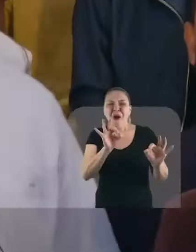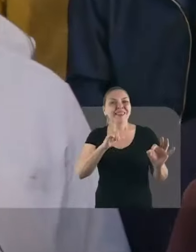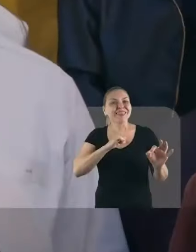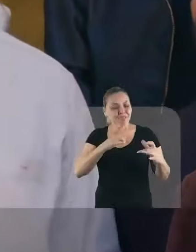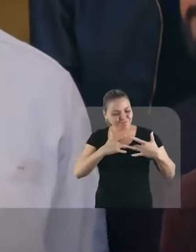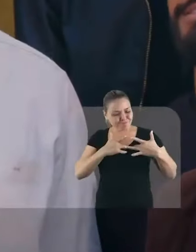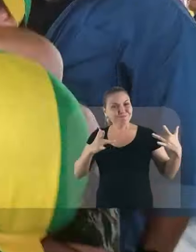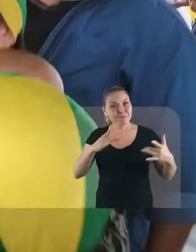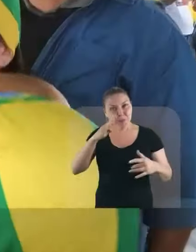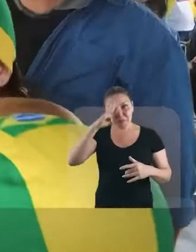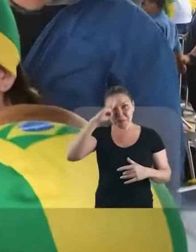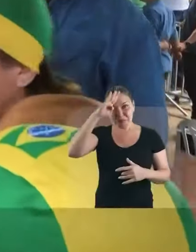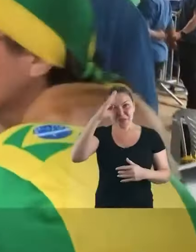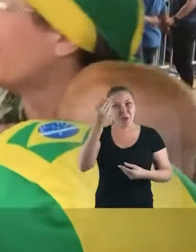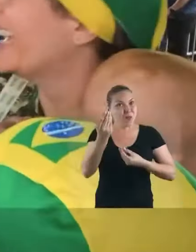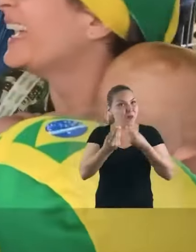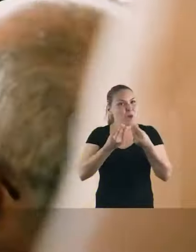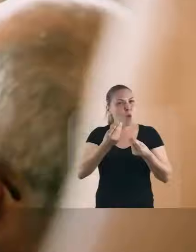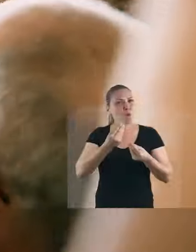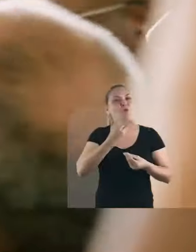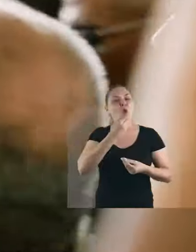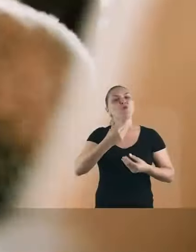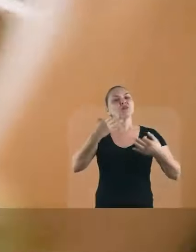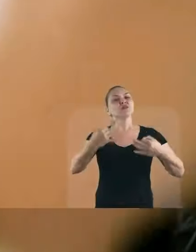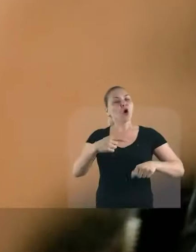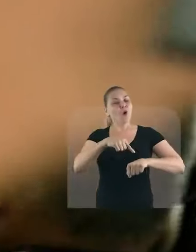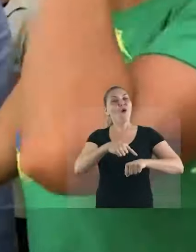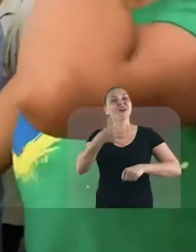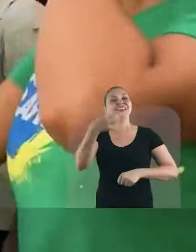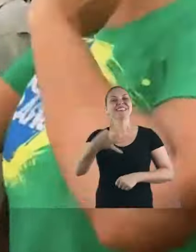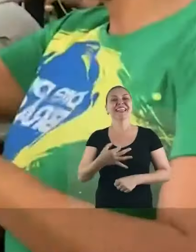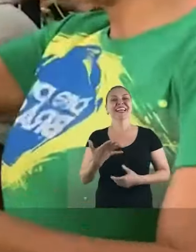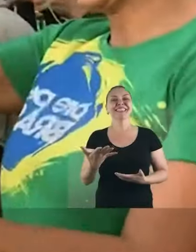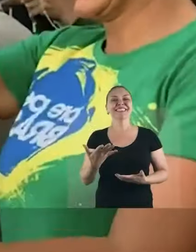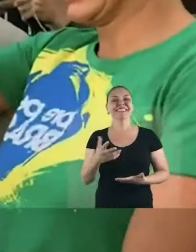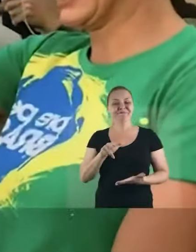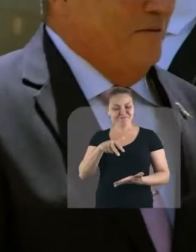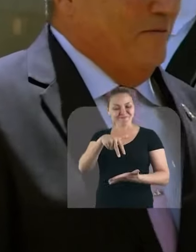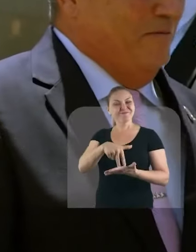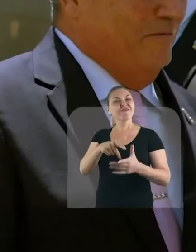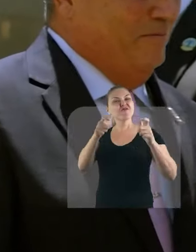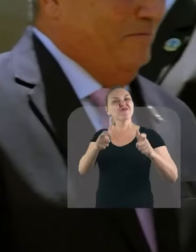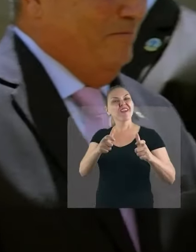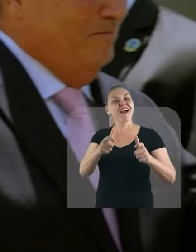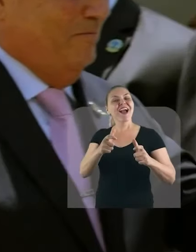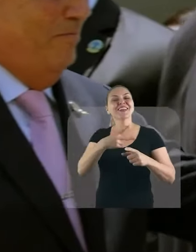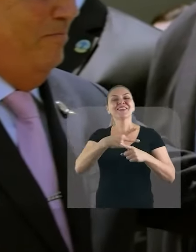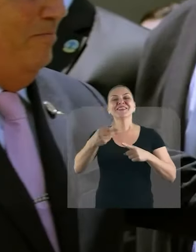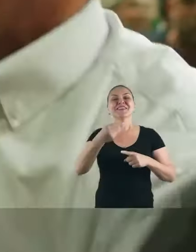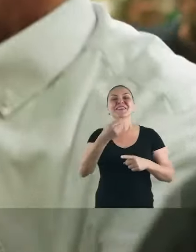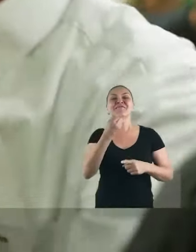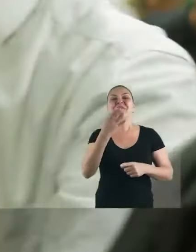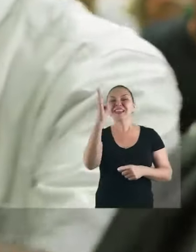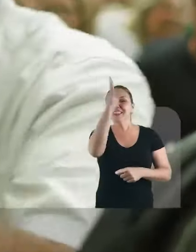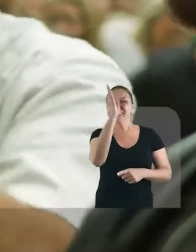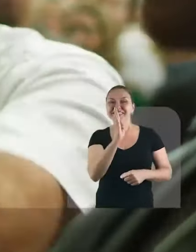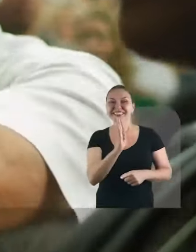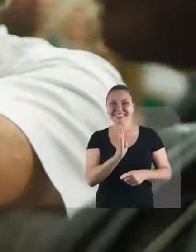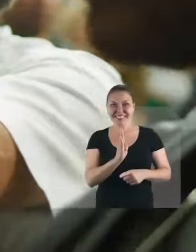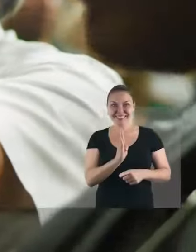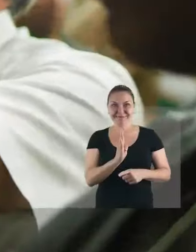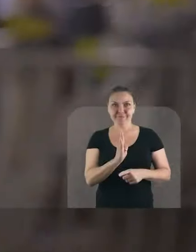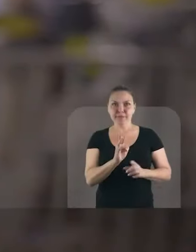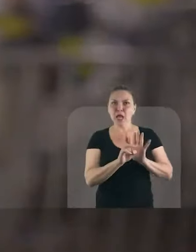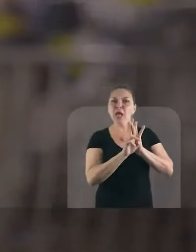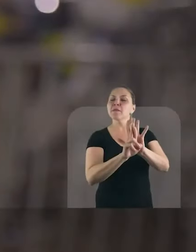coração E a generosidade De Jair Bolsonaro O homem certo Na hora certa No lugar certo Para o bem